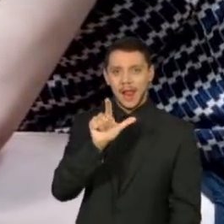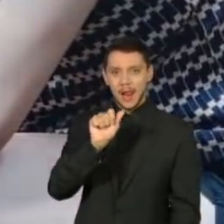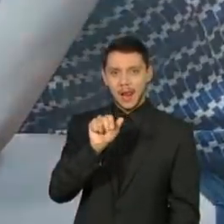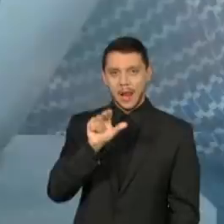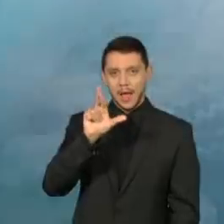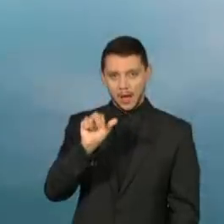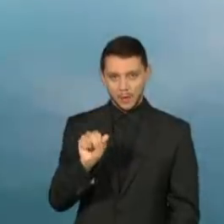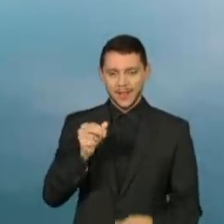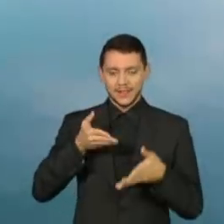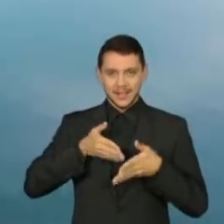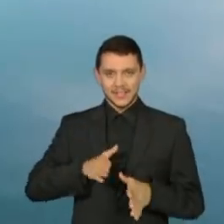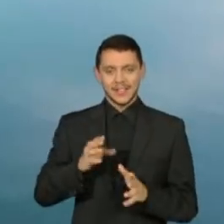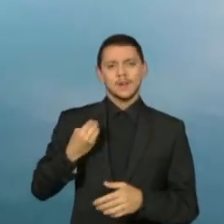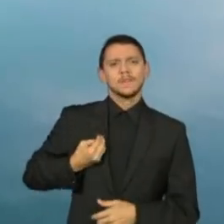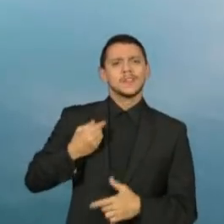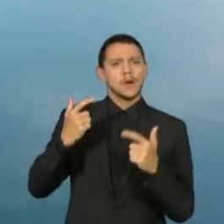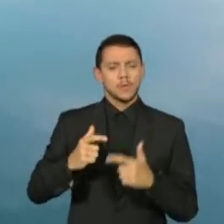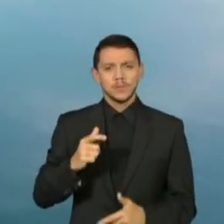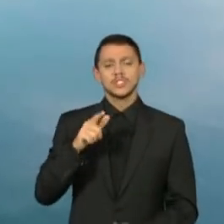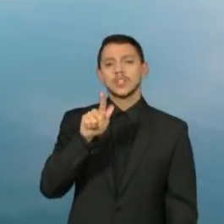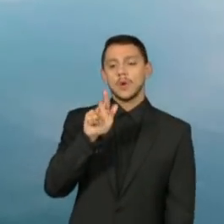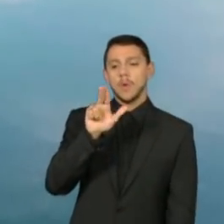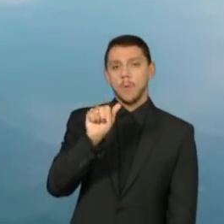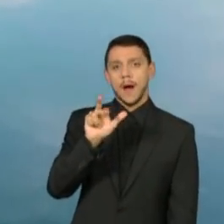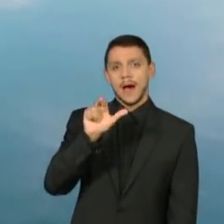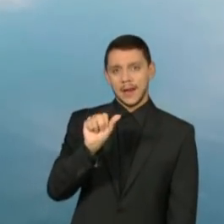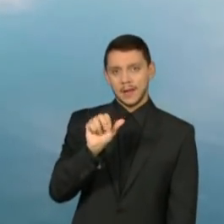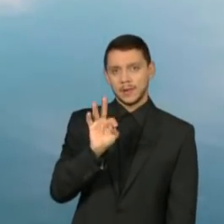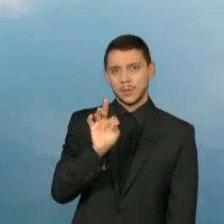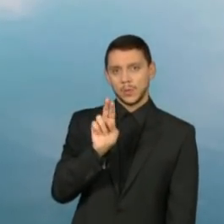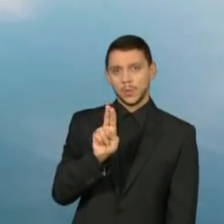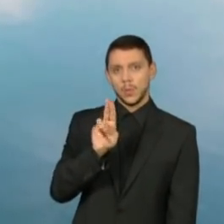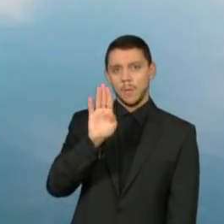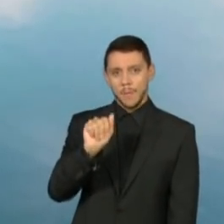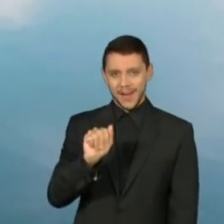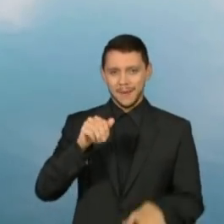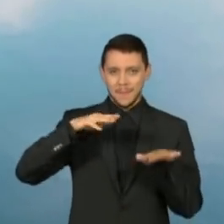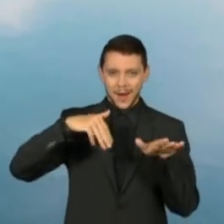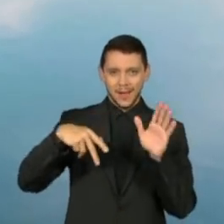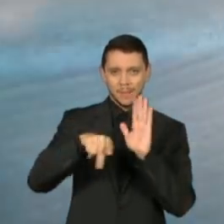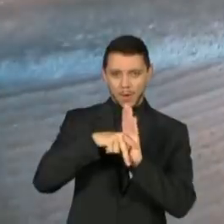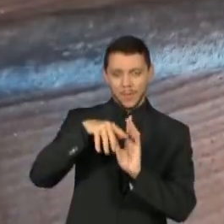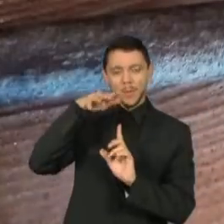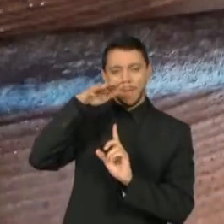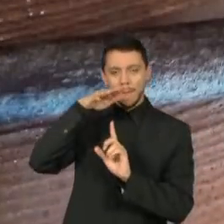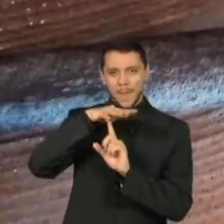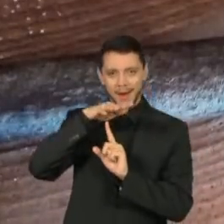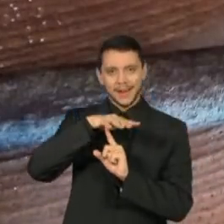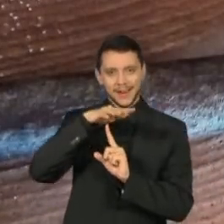Guaratuba, litoral do Paraná, valorizam a biodiversidade brasileira.